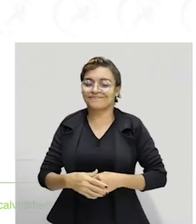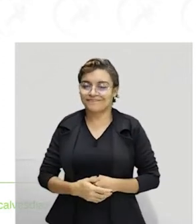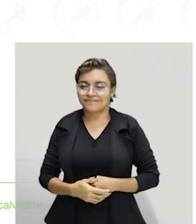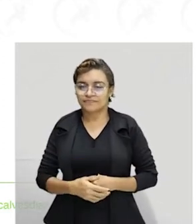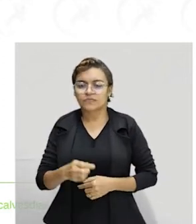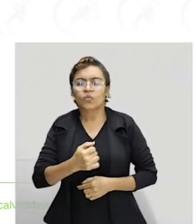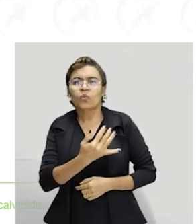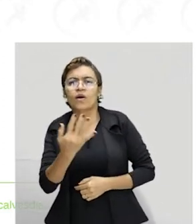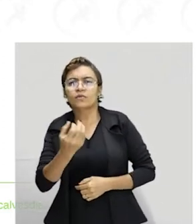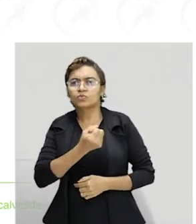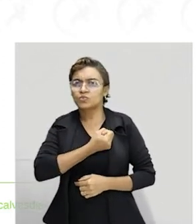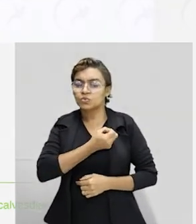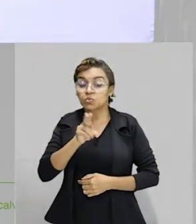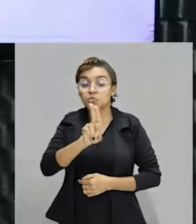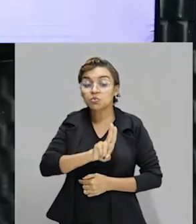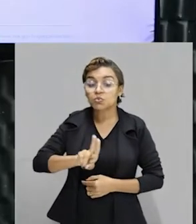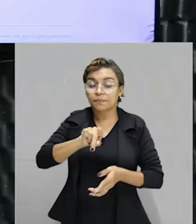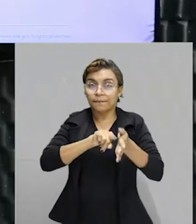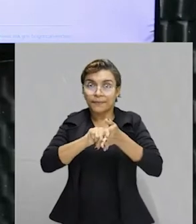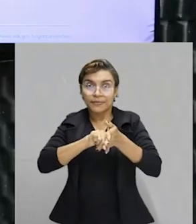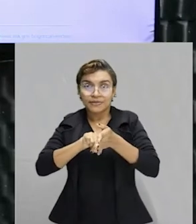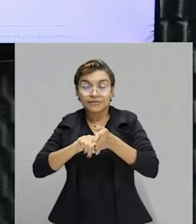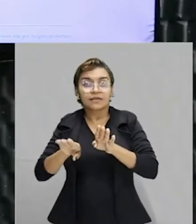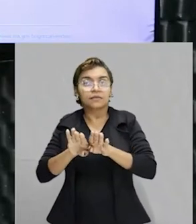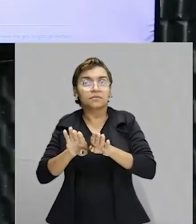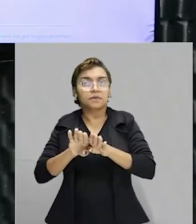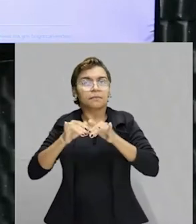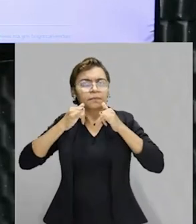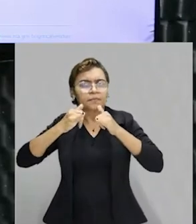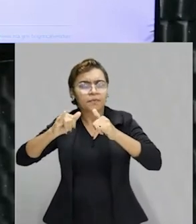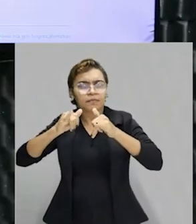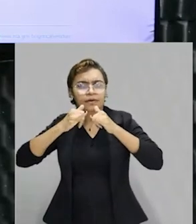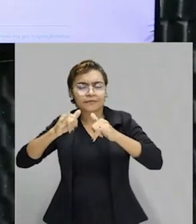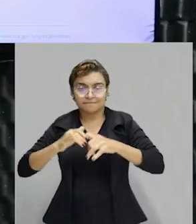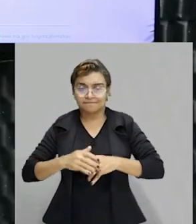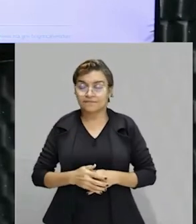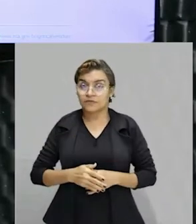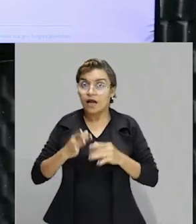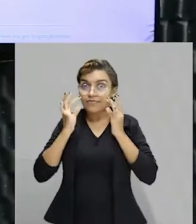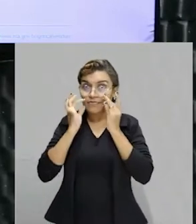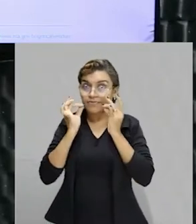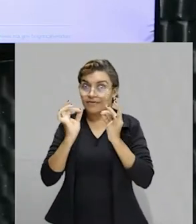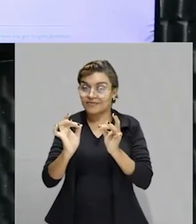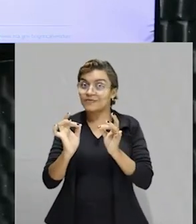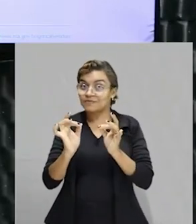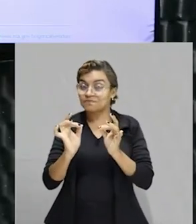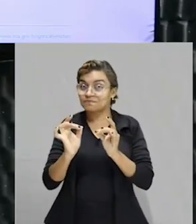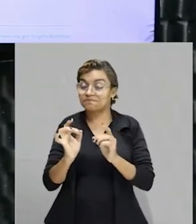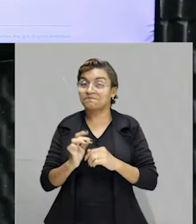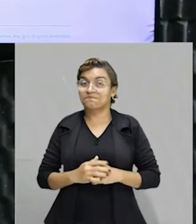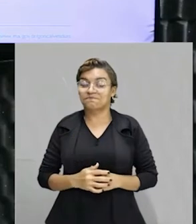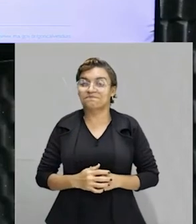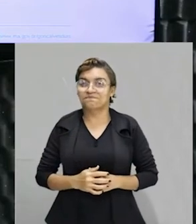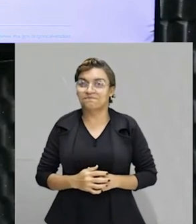Quais os valores alocados para pesquisa e propaganda? Gente, aqui eu já chamo a tua atenção para esse anunciado, por quê?